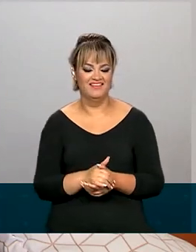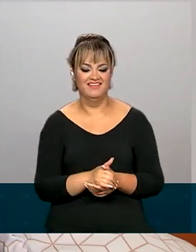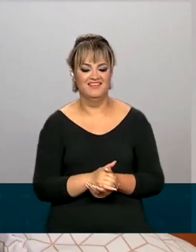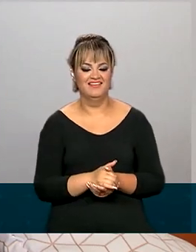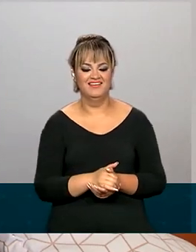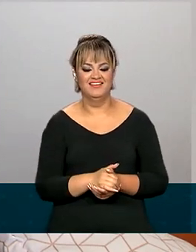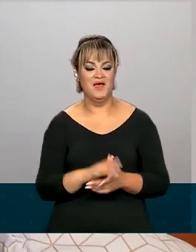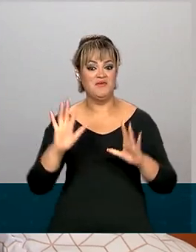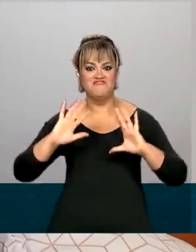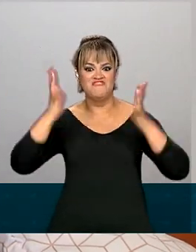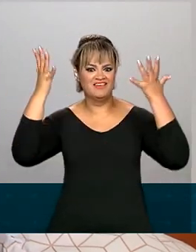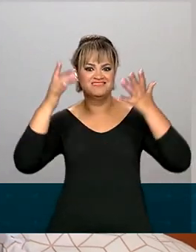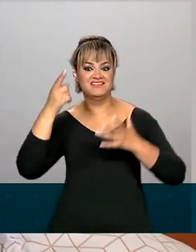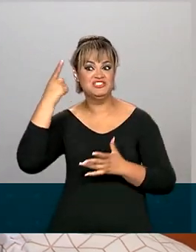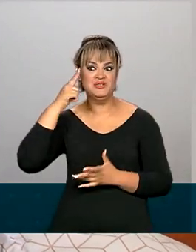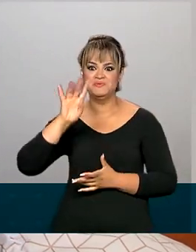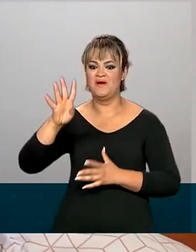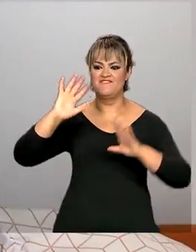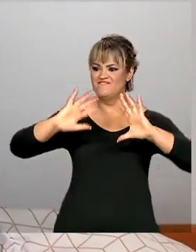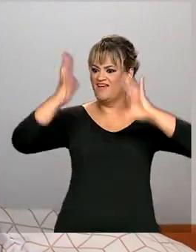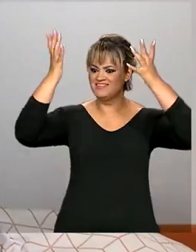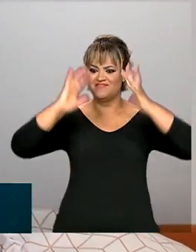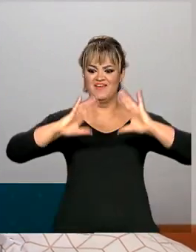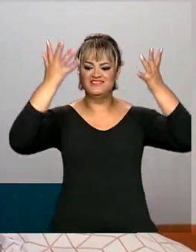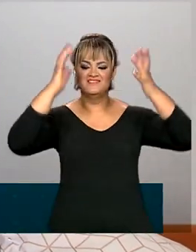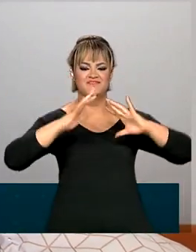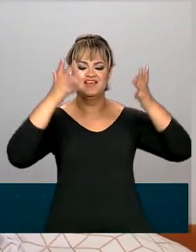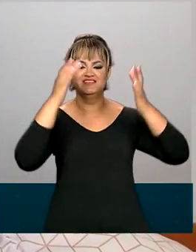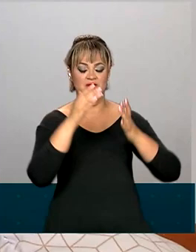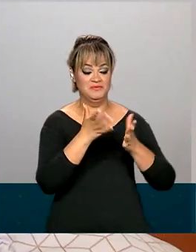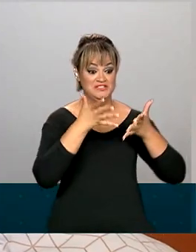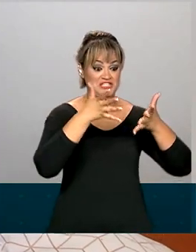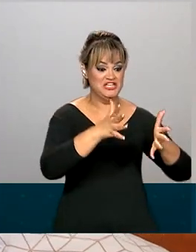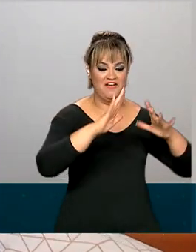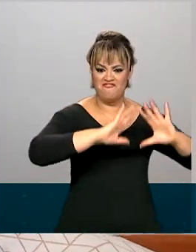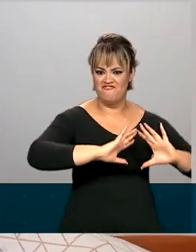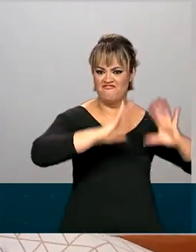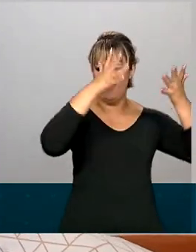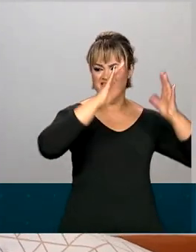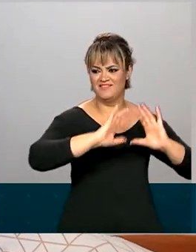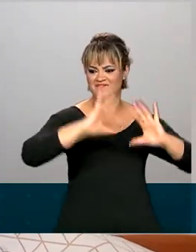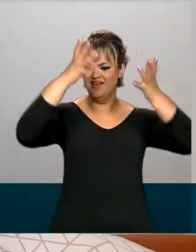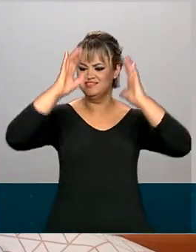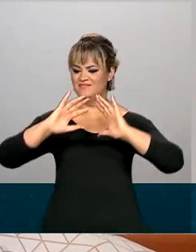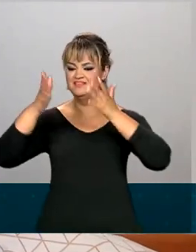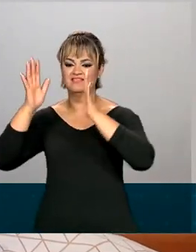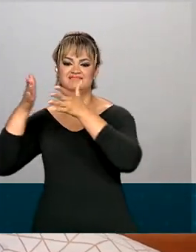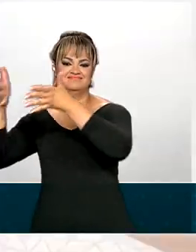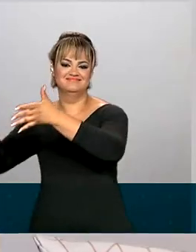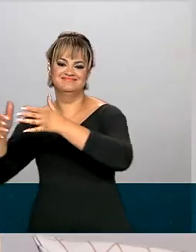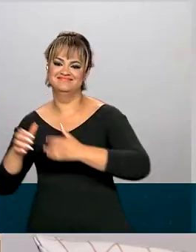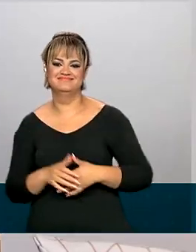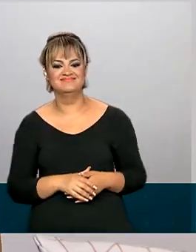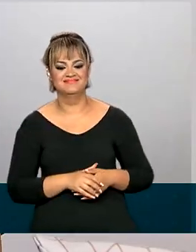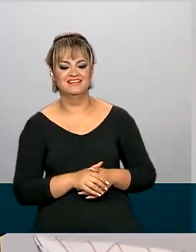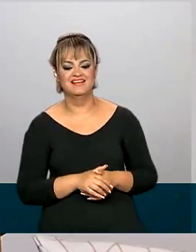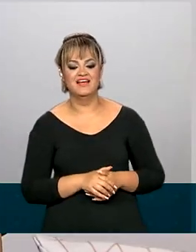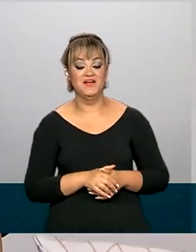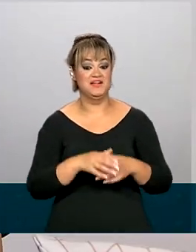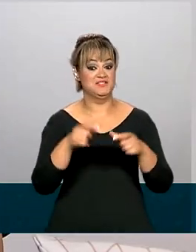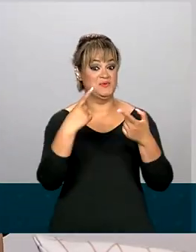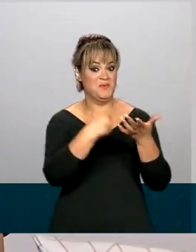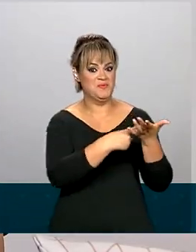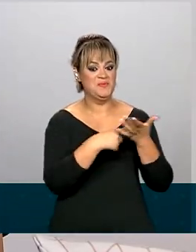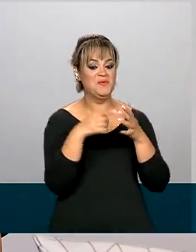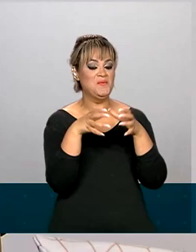festa de quatro dias, uma festa que começa quando a gente chega e termina só quando desembarca. A gente fez um grupo